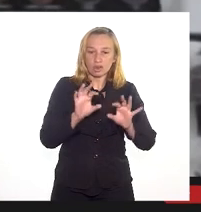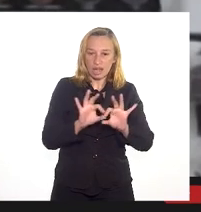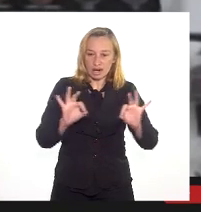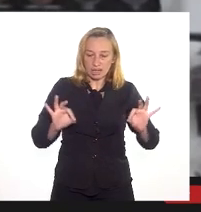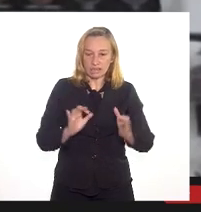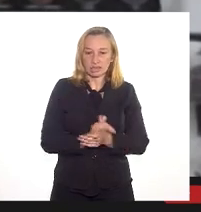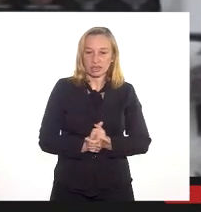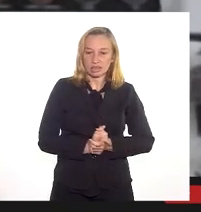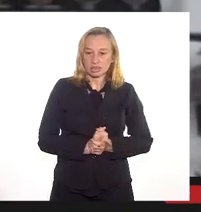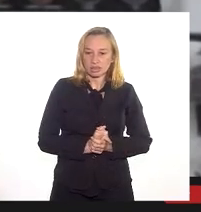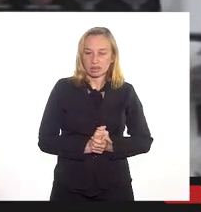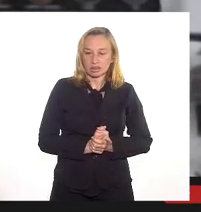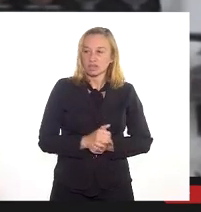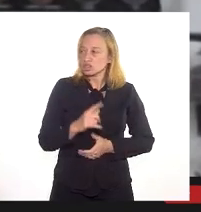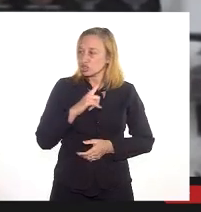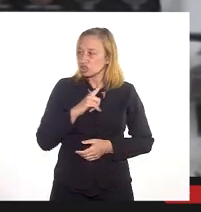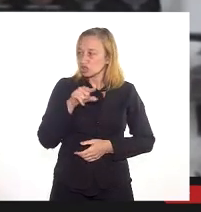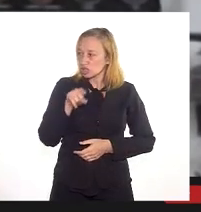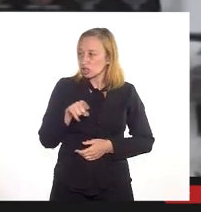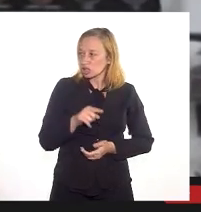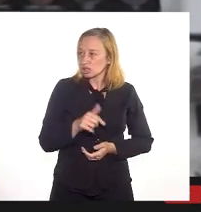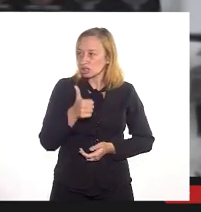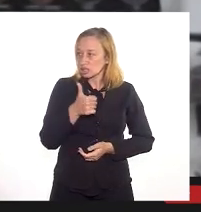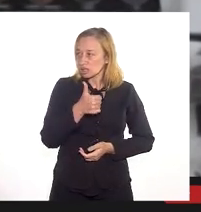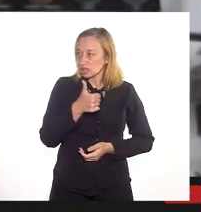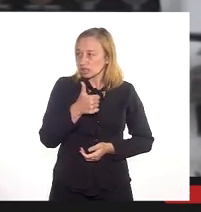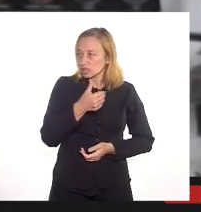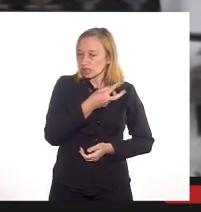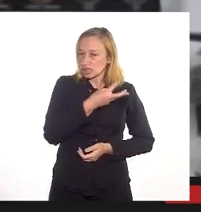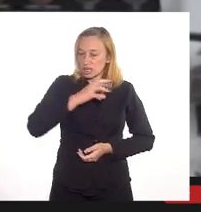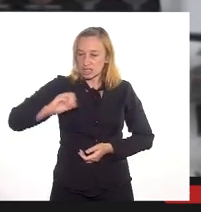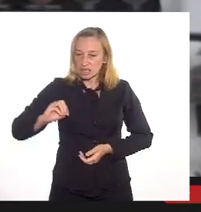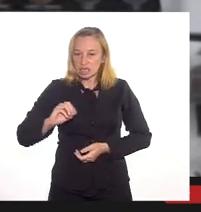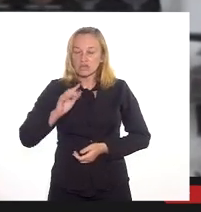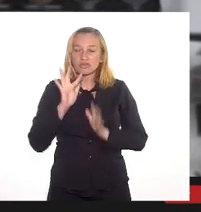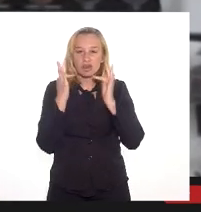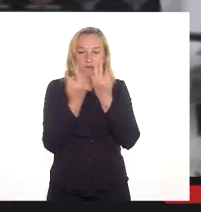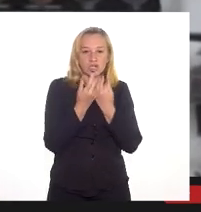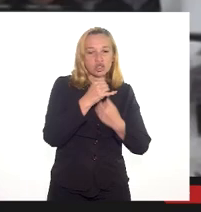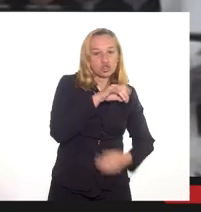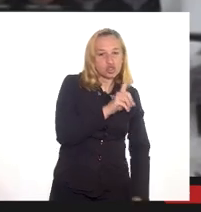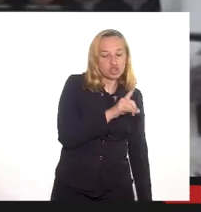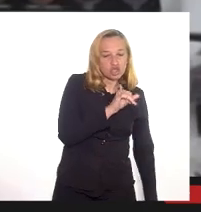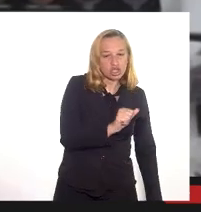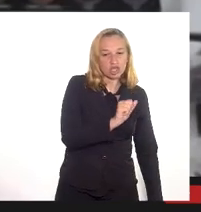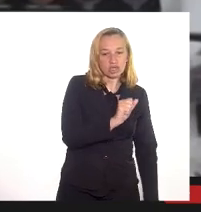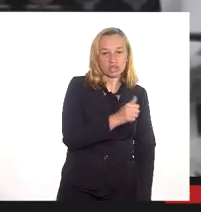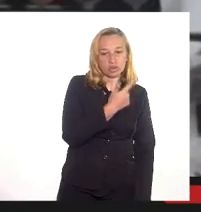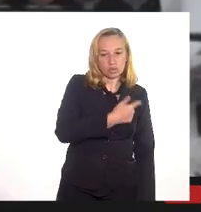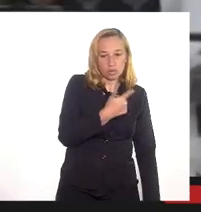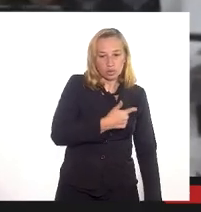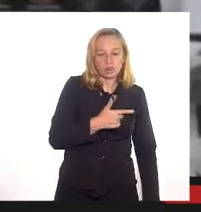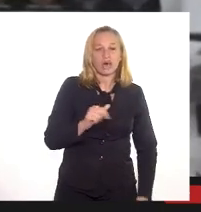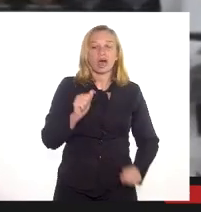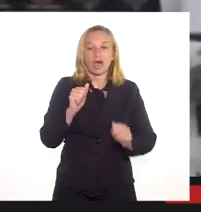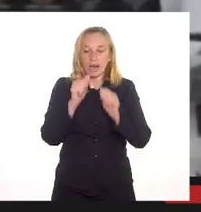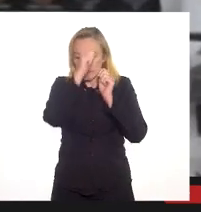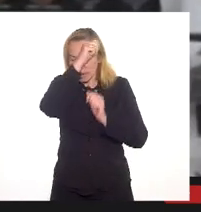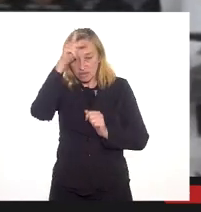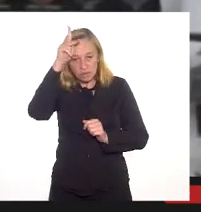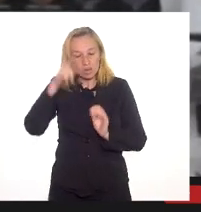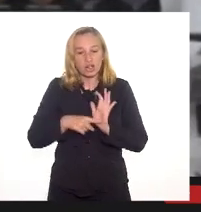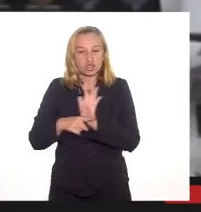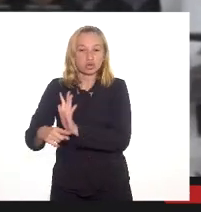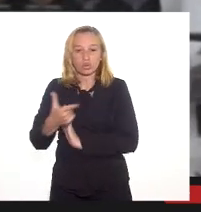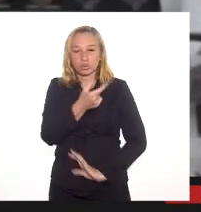Hoje, a gente tinha ali 300 famílias no DIC 2, onde a Prefeitura já fez o reassentamento de 200 famílias.